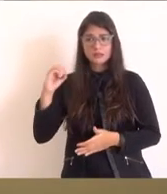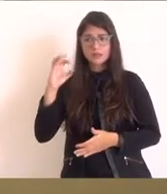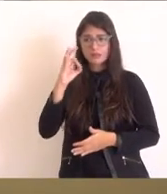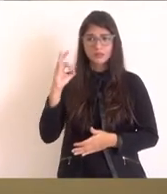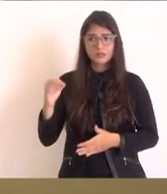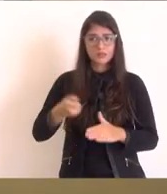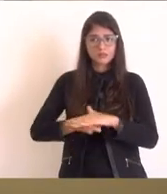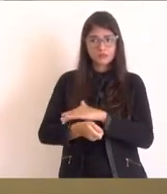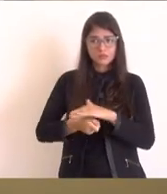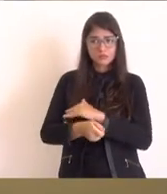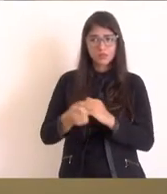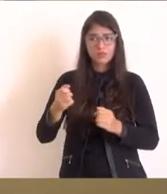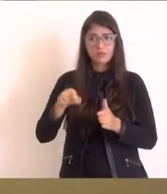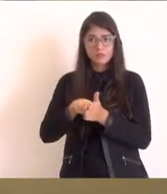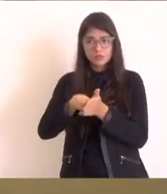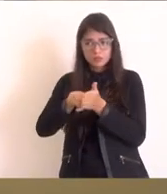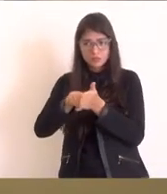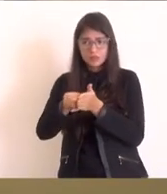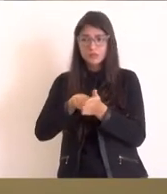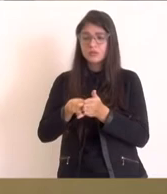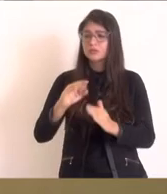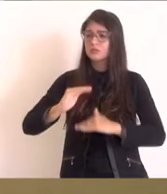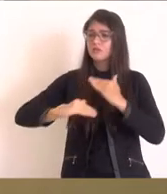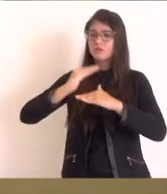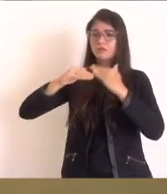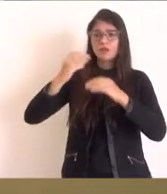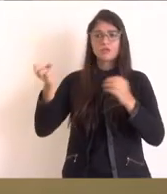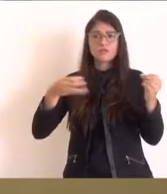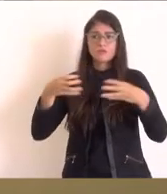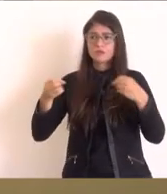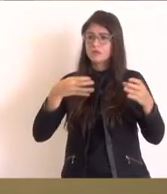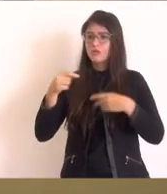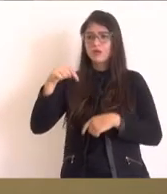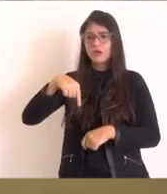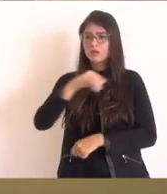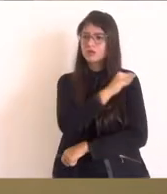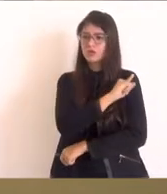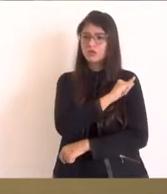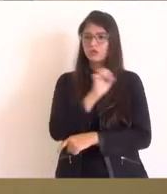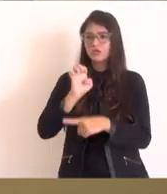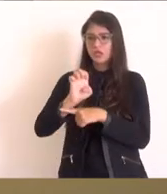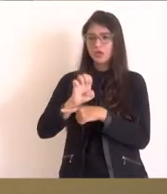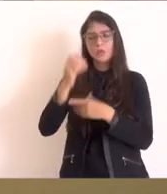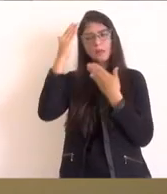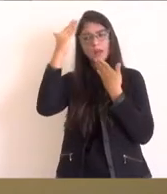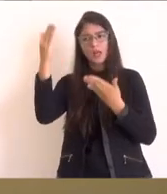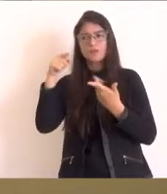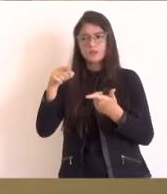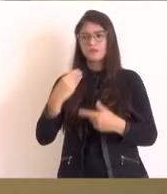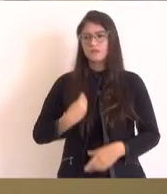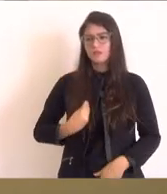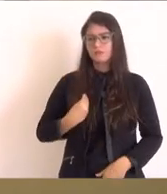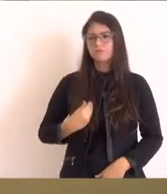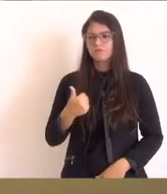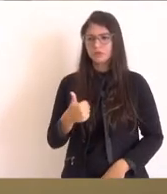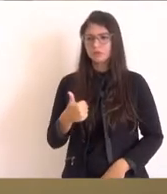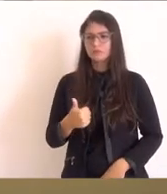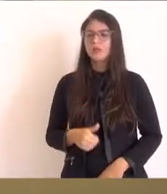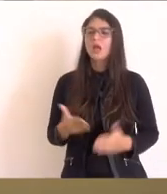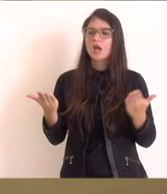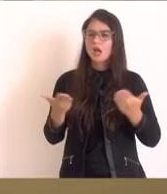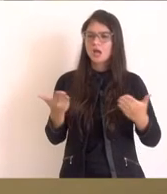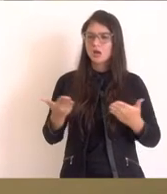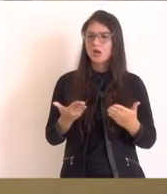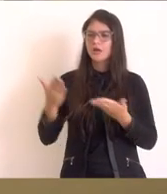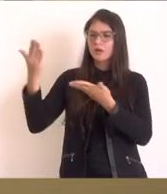em pesquisa, desenvolvimento e inovação no Estado do Rio de Janeiro. Então, obrigado pela participação. Eu quero passar a